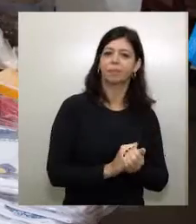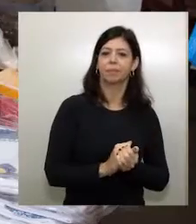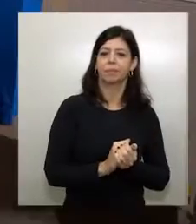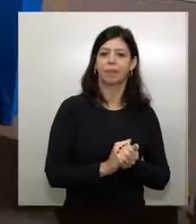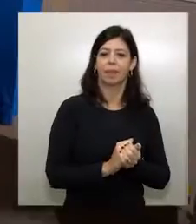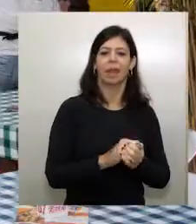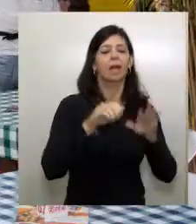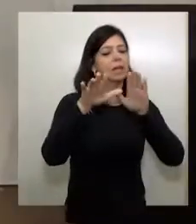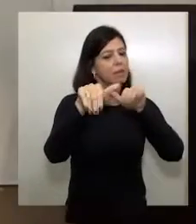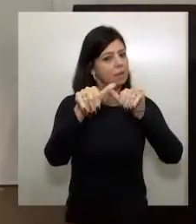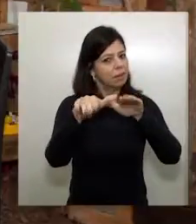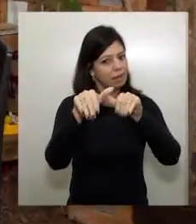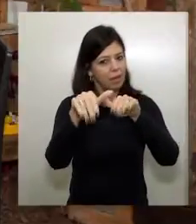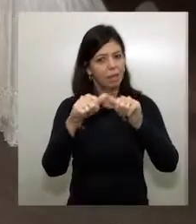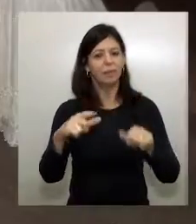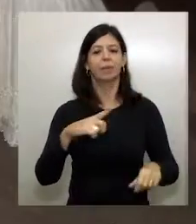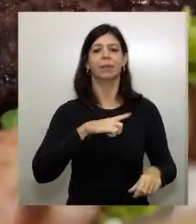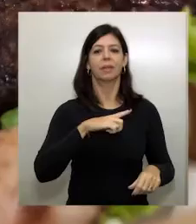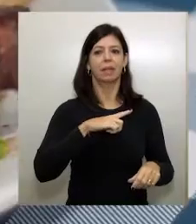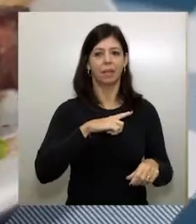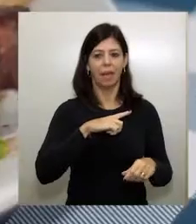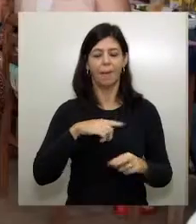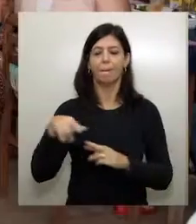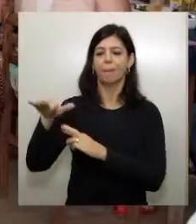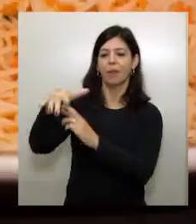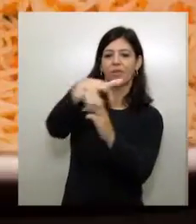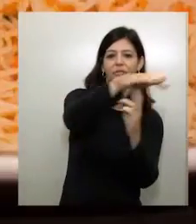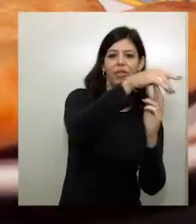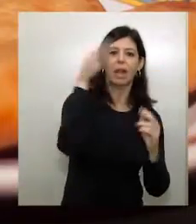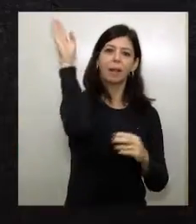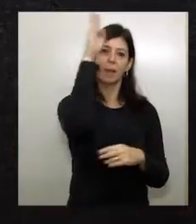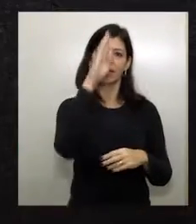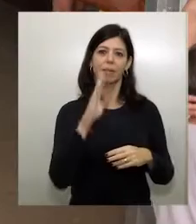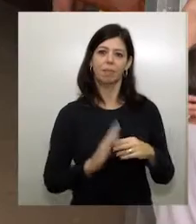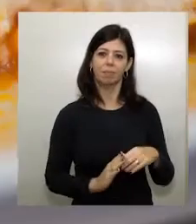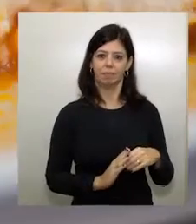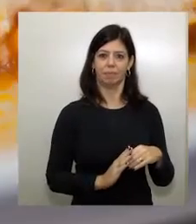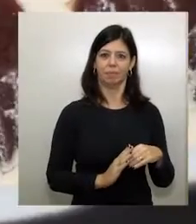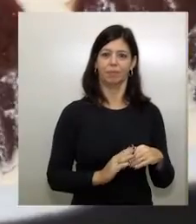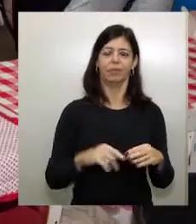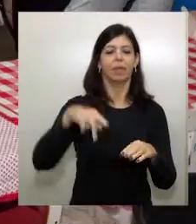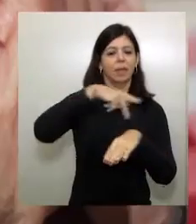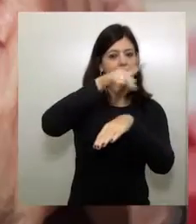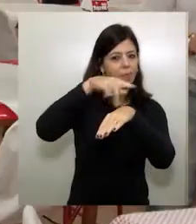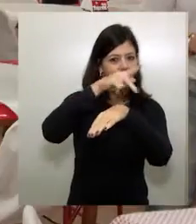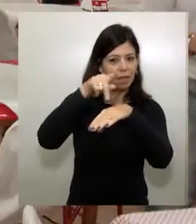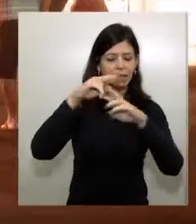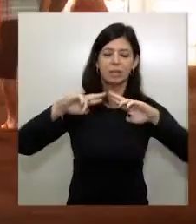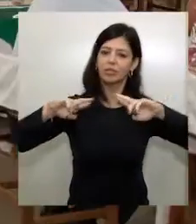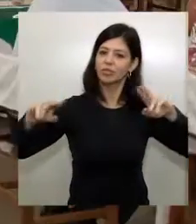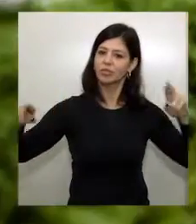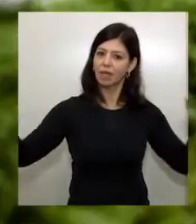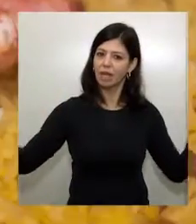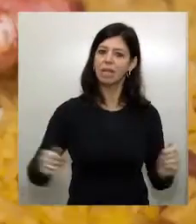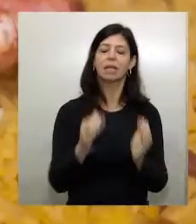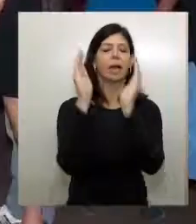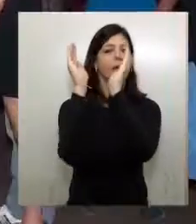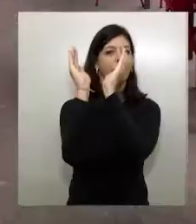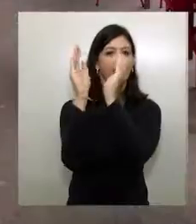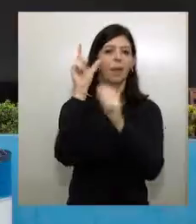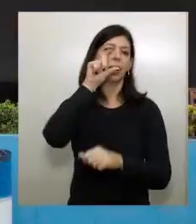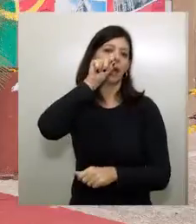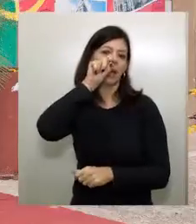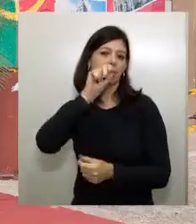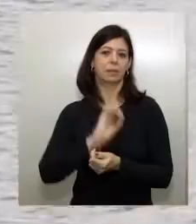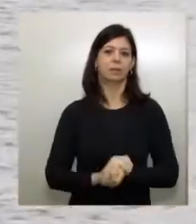Em setembro, também no Parque Ecológico, acontece a Feira das Nações, tradicional evento gastronômico organizado pela